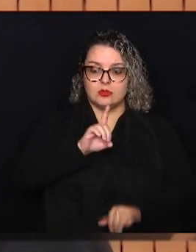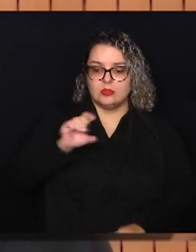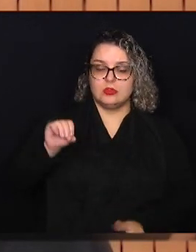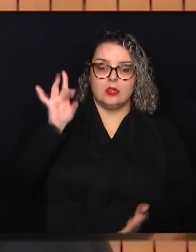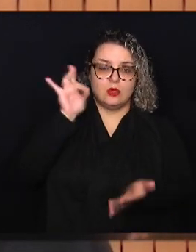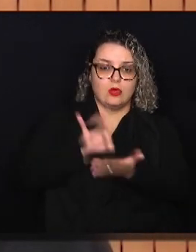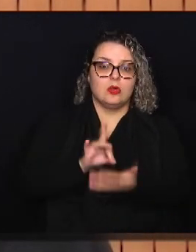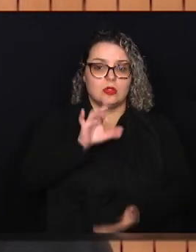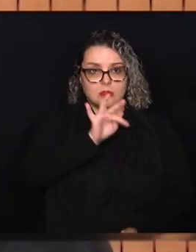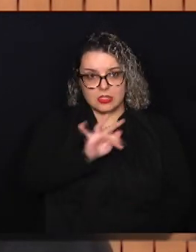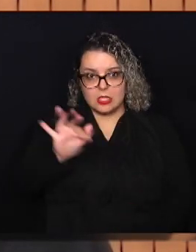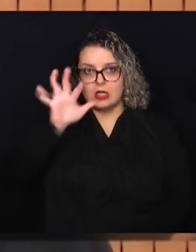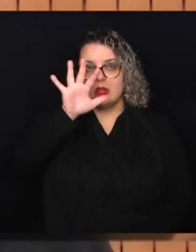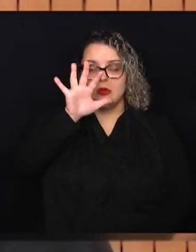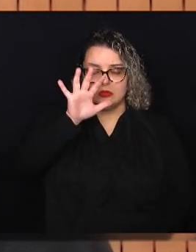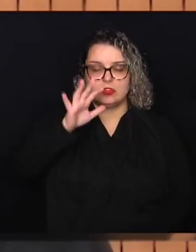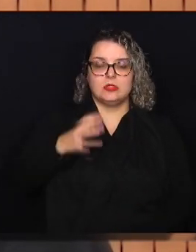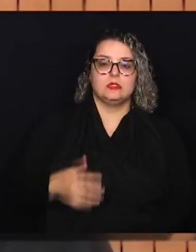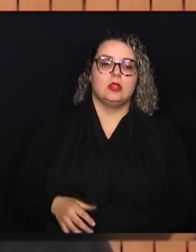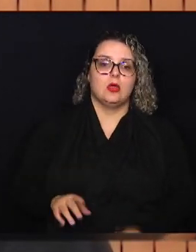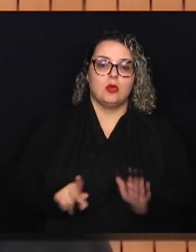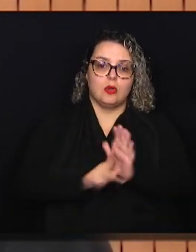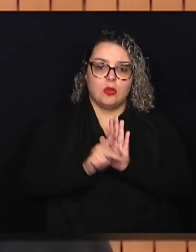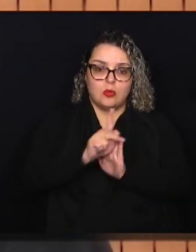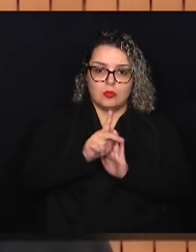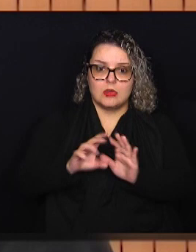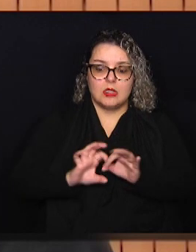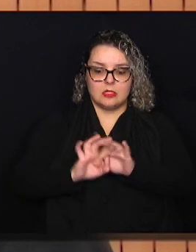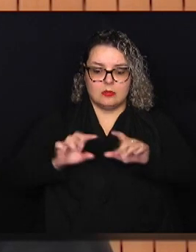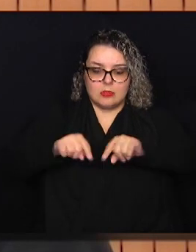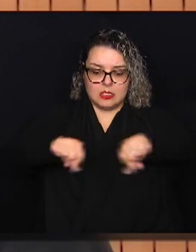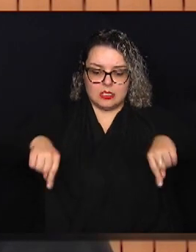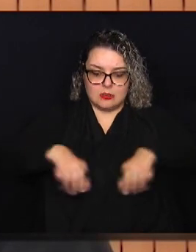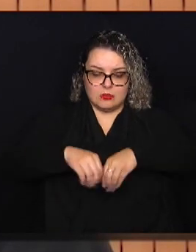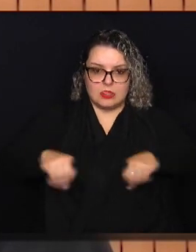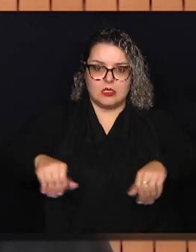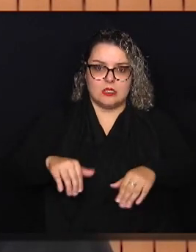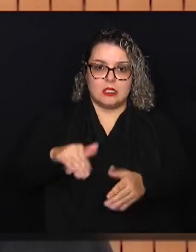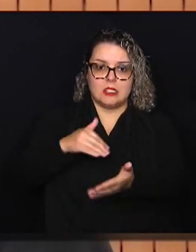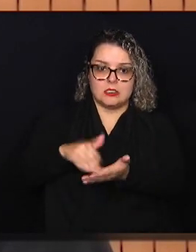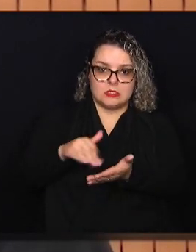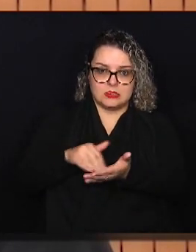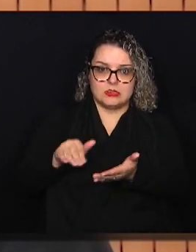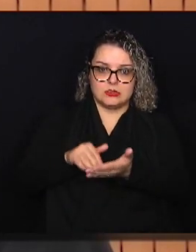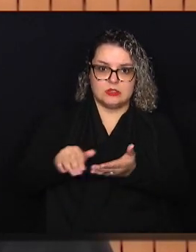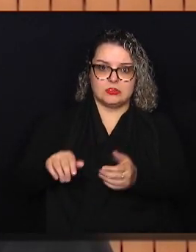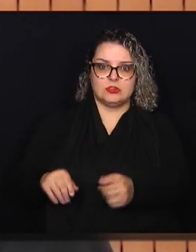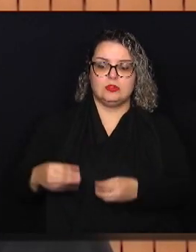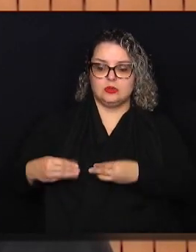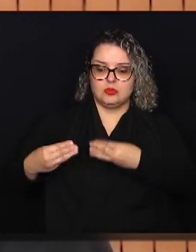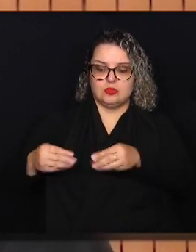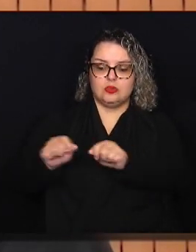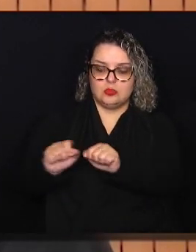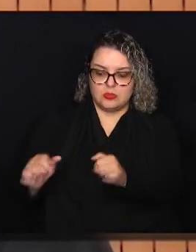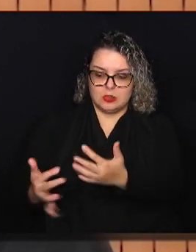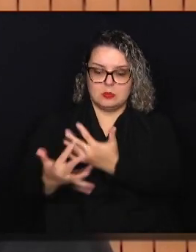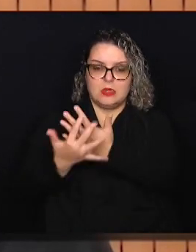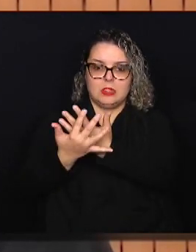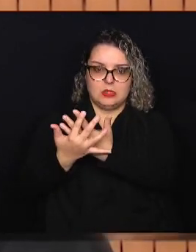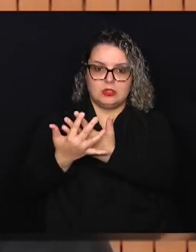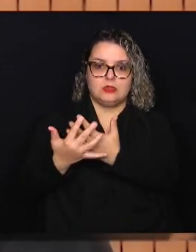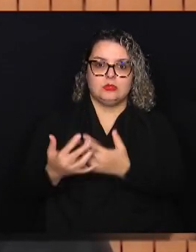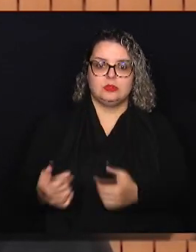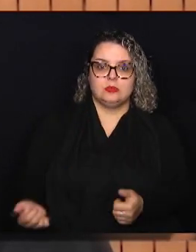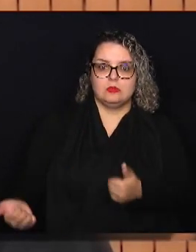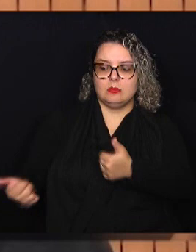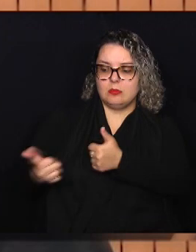da União, o projeto, liberação da área da Secretaria de Agricultura, do Ministério de Agricultura, lá do lado do